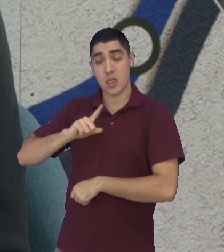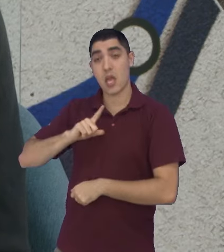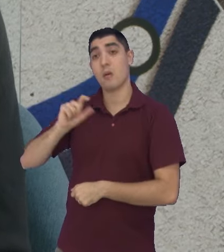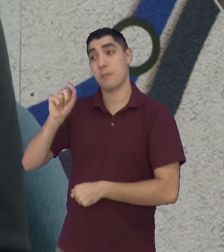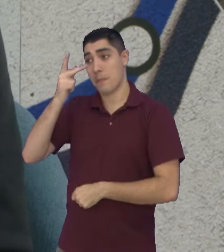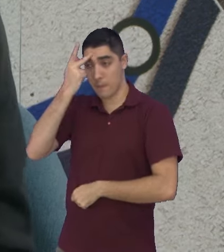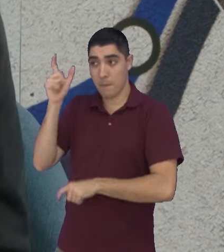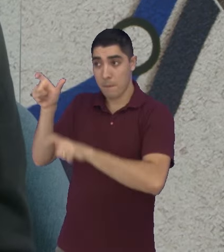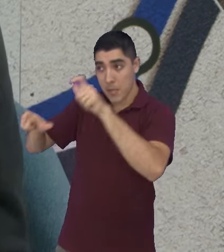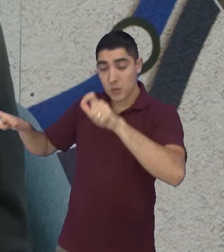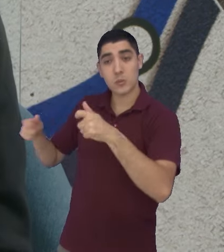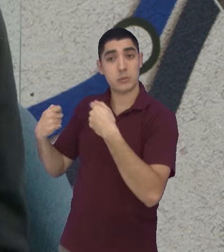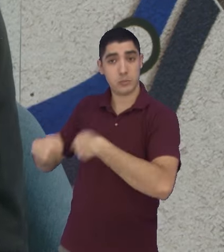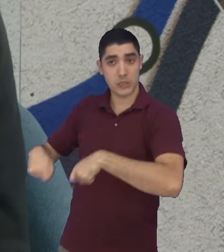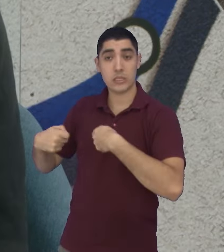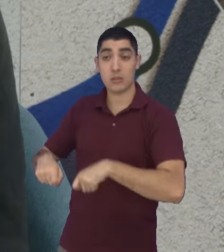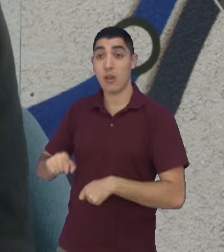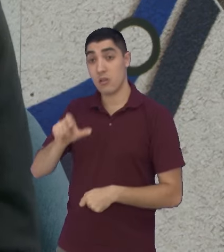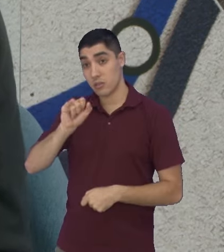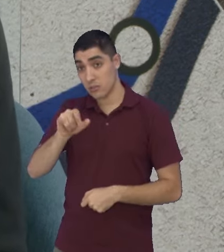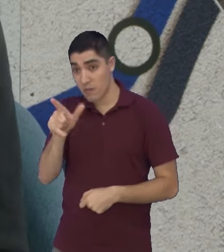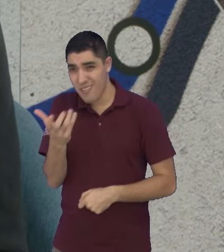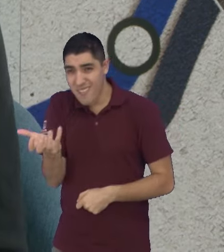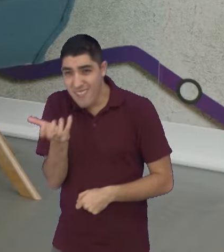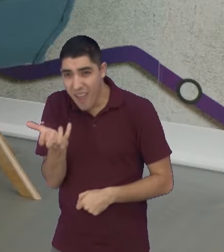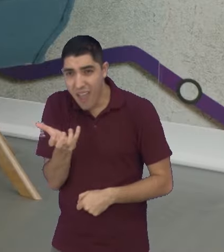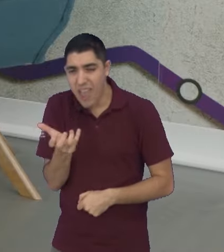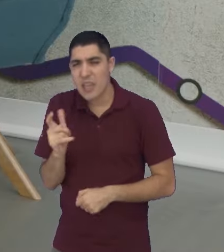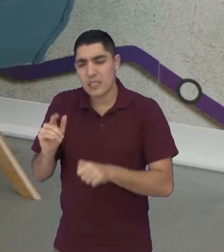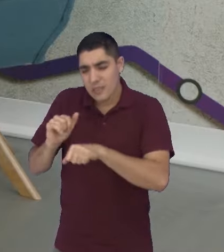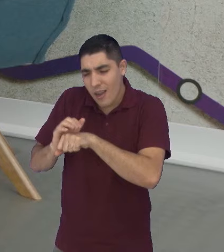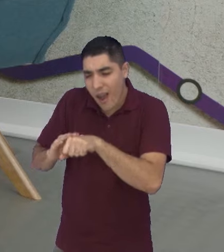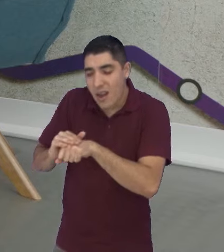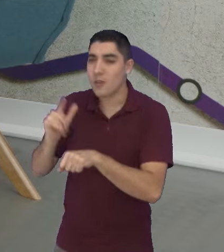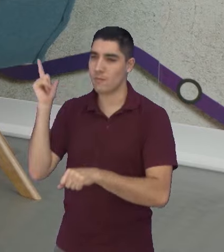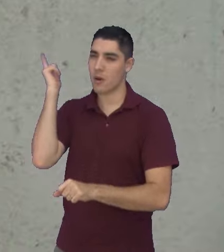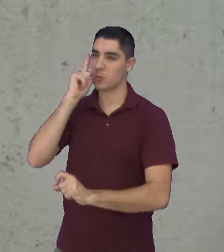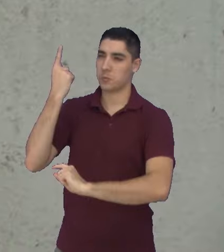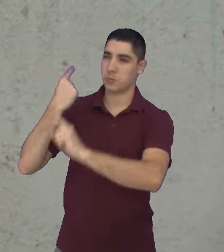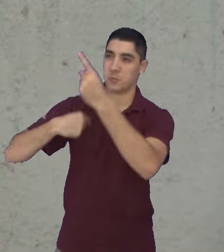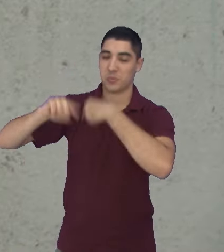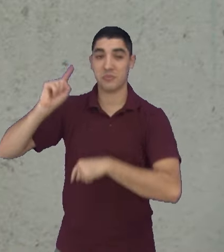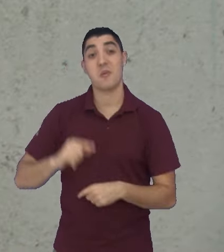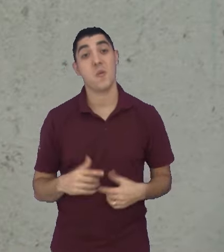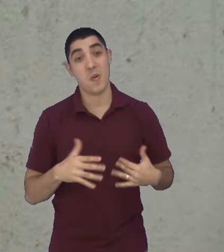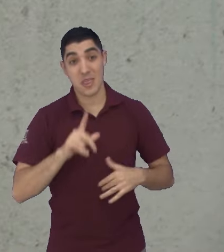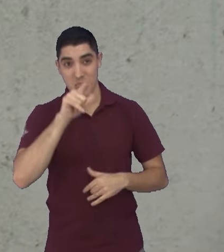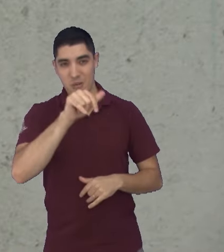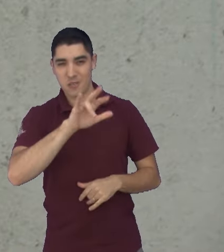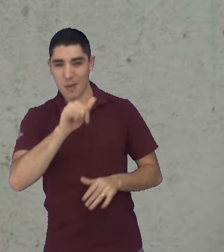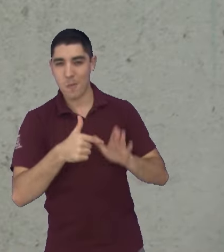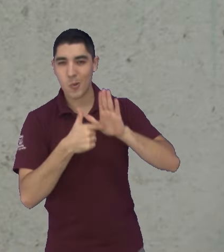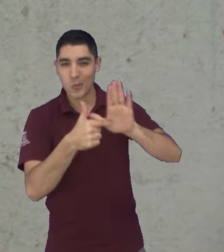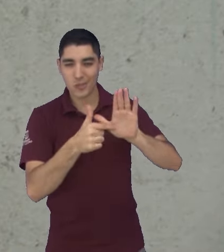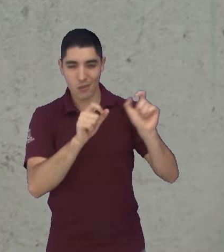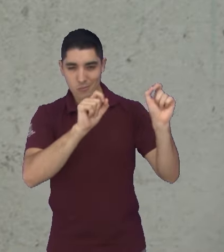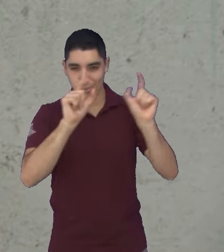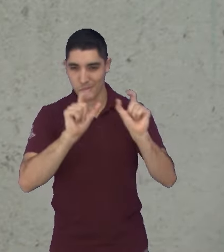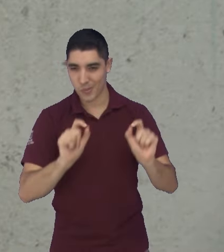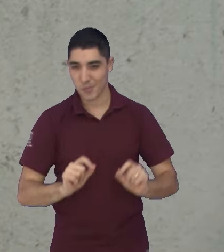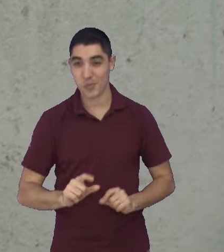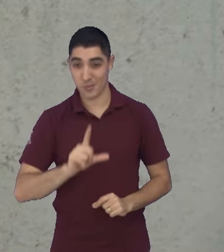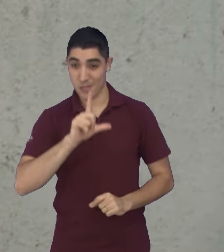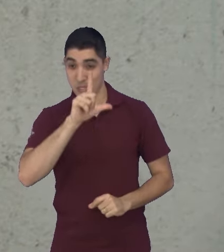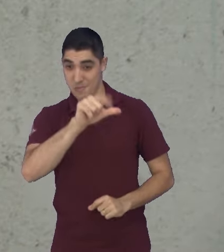muita gente. Então, quem quer e faz com carinho chegar lá. E com muito carinho. gente vai passar daqui a pouquinho umas imagens, nosso diretor vai colocar aí para vocês, viu? As